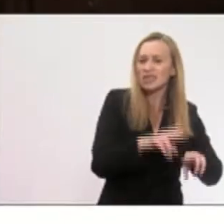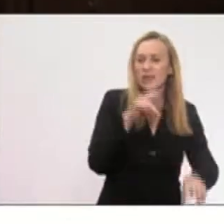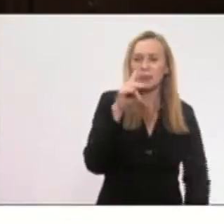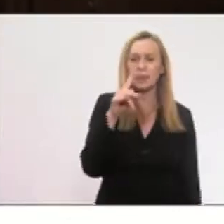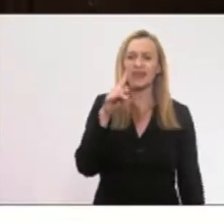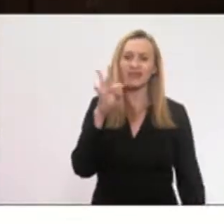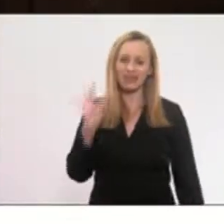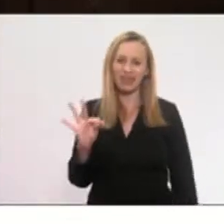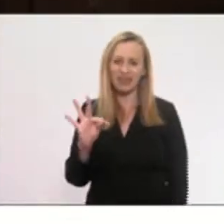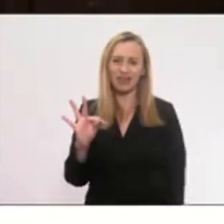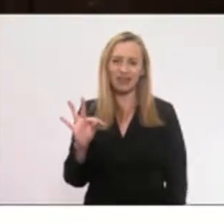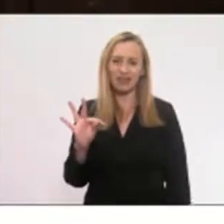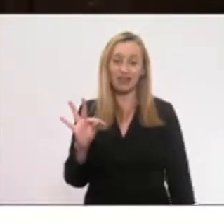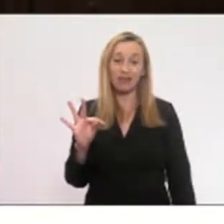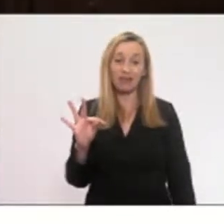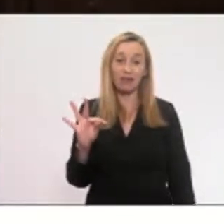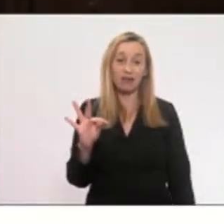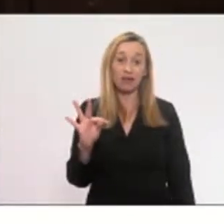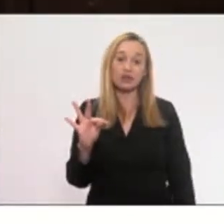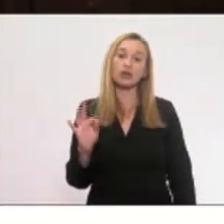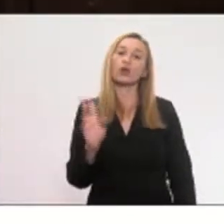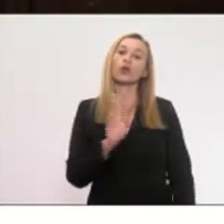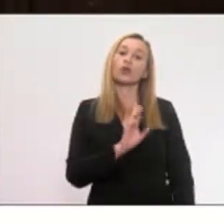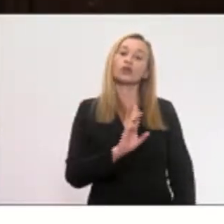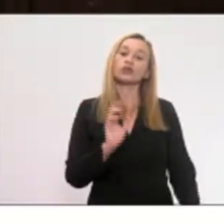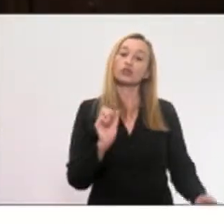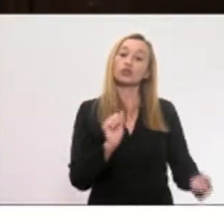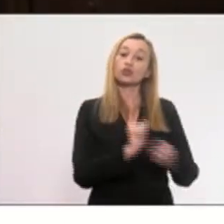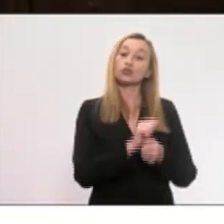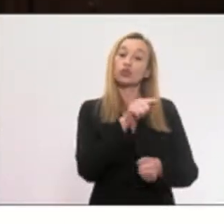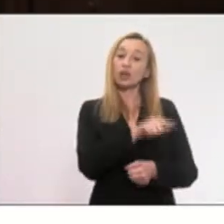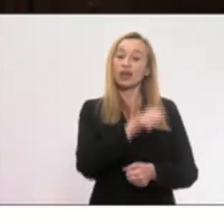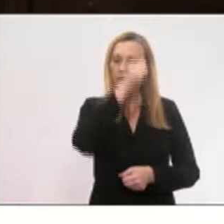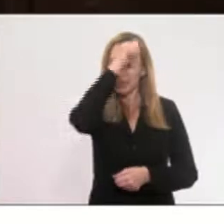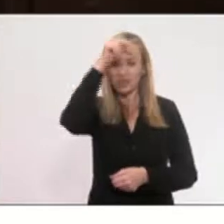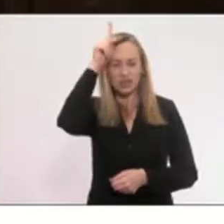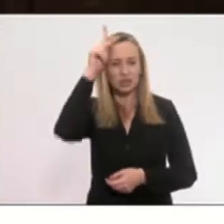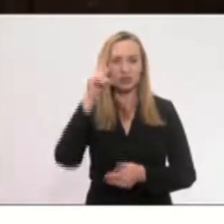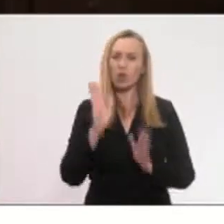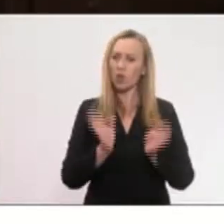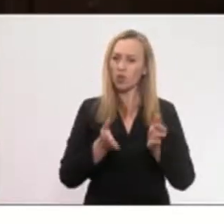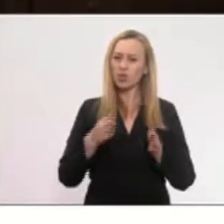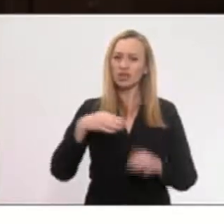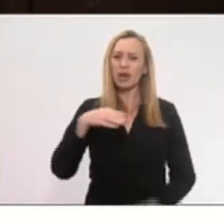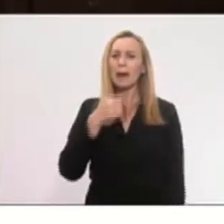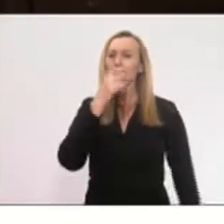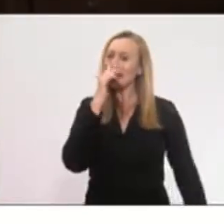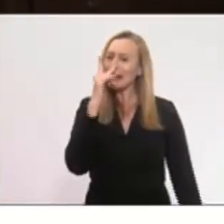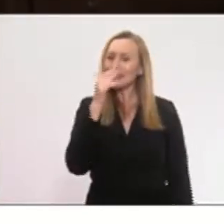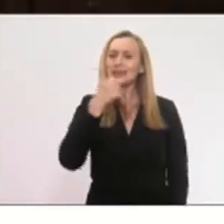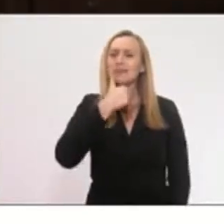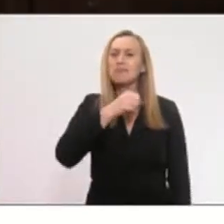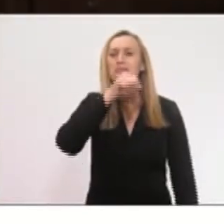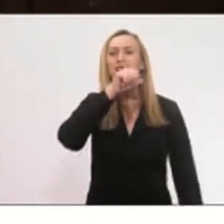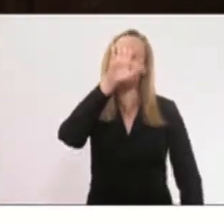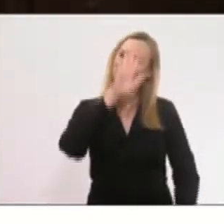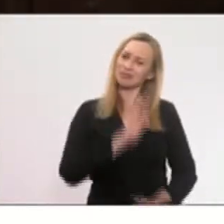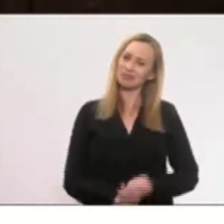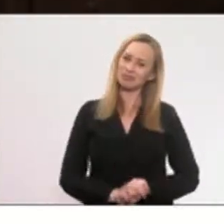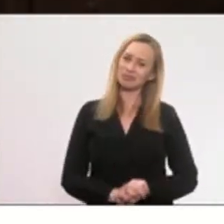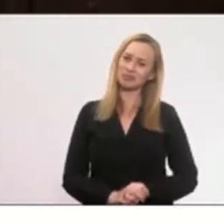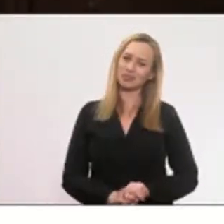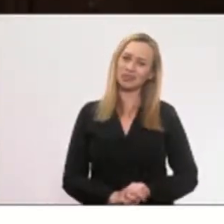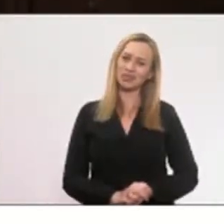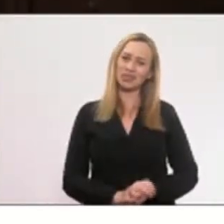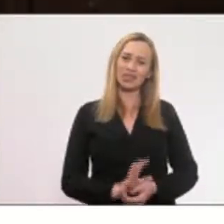nacional, estão nomeados na prefeitura de Maricá. Maricá hoje é uma verdadeira mãe, uma verdadeira mãe, Márcio Galberto.